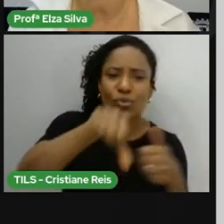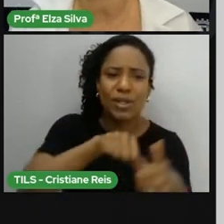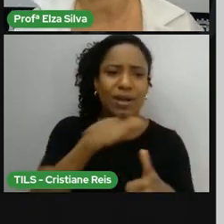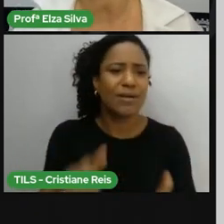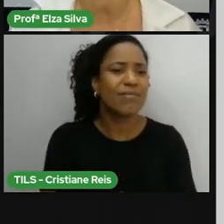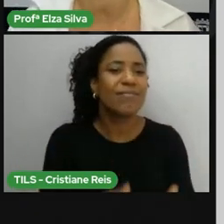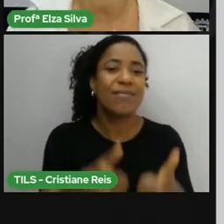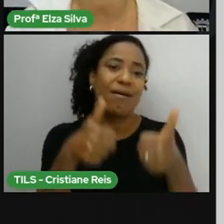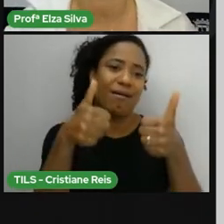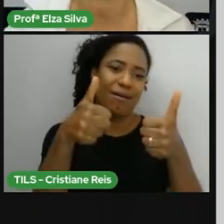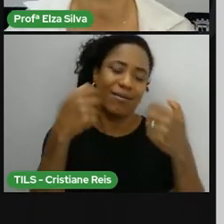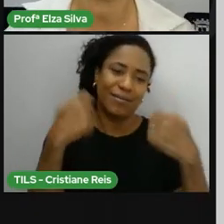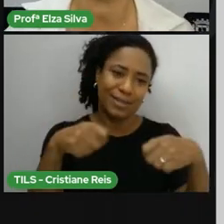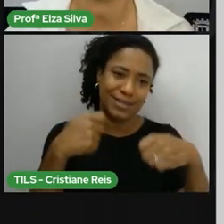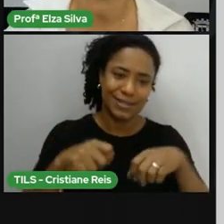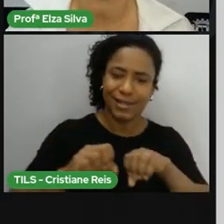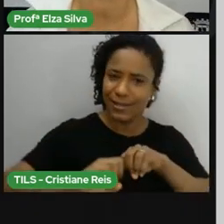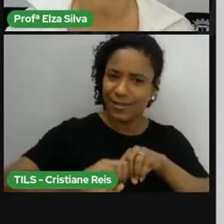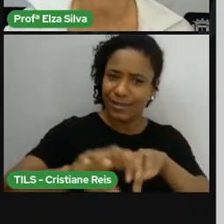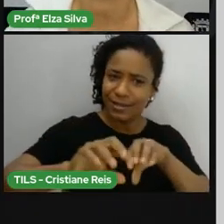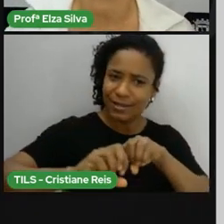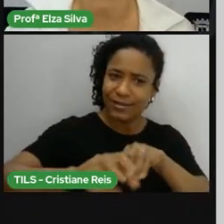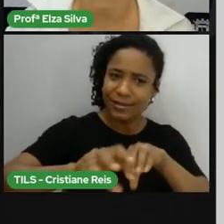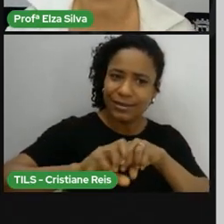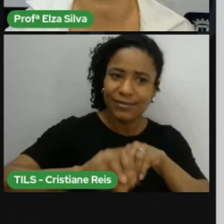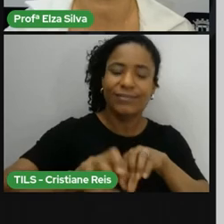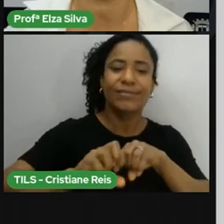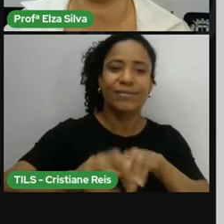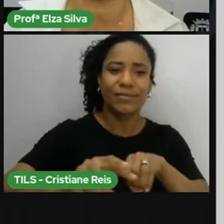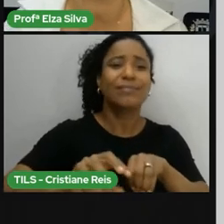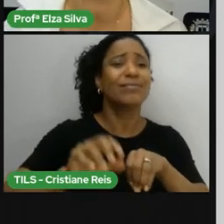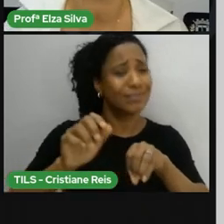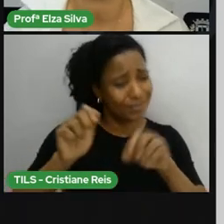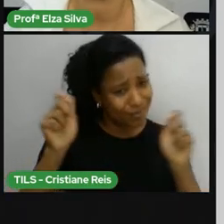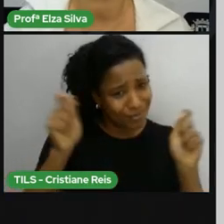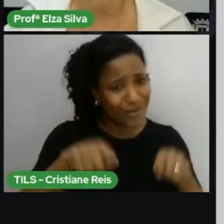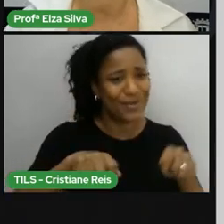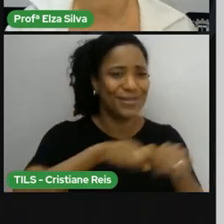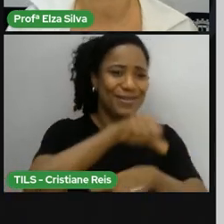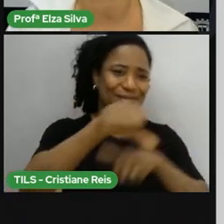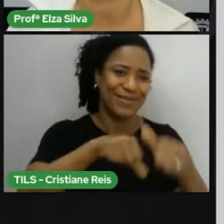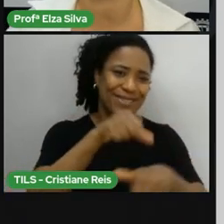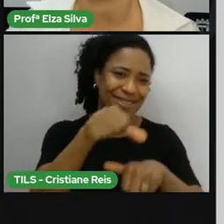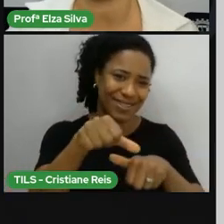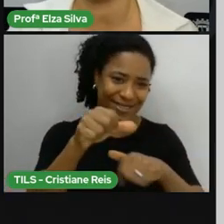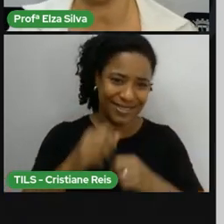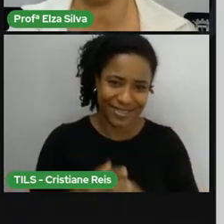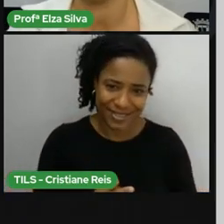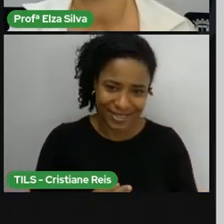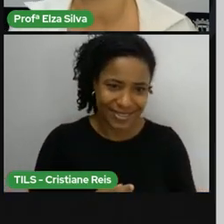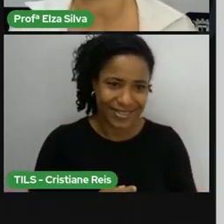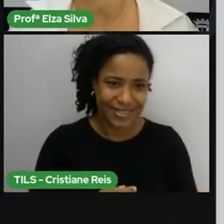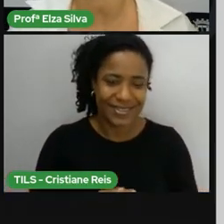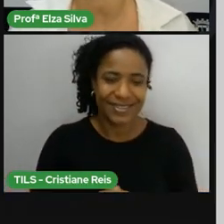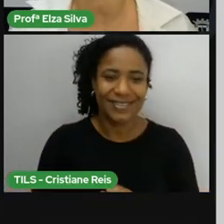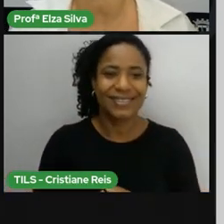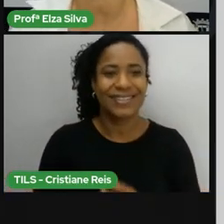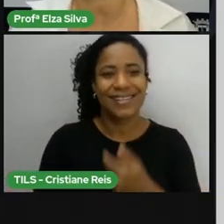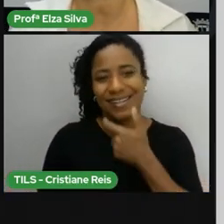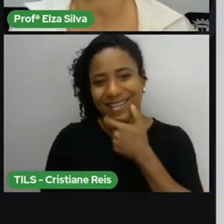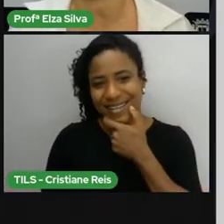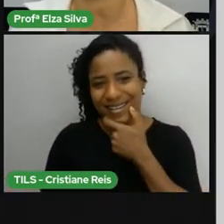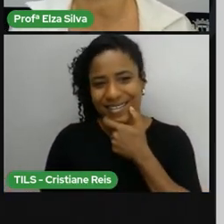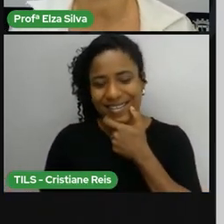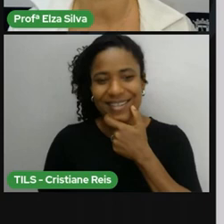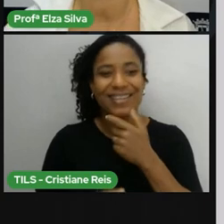E a educação é um caminho como sugere Nelson Mandela. See you next class. Vejo vocês